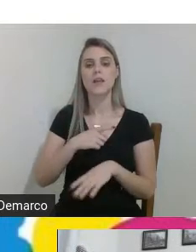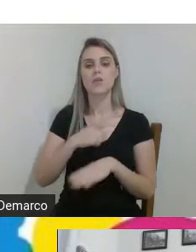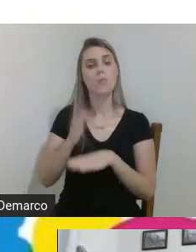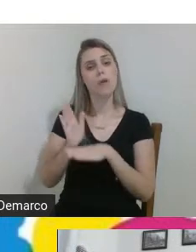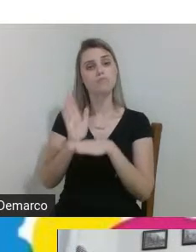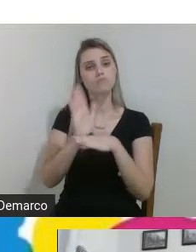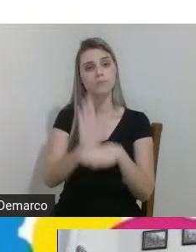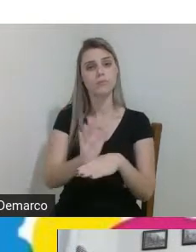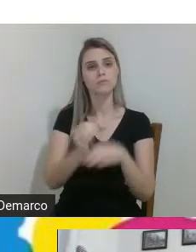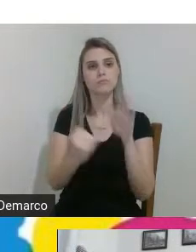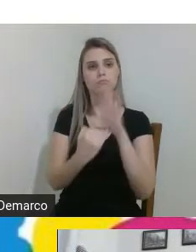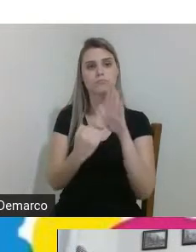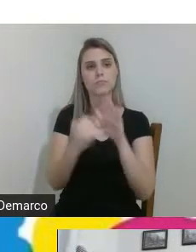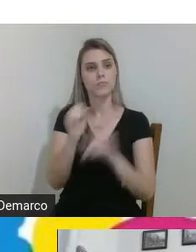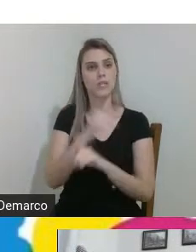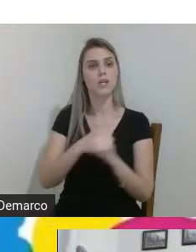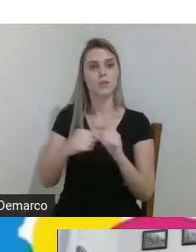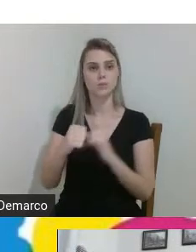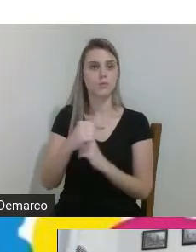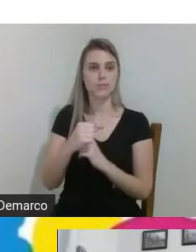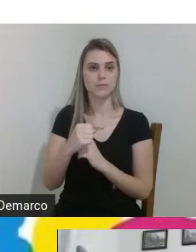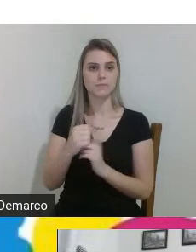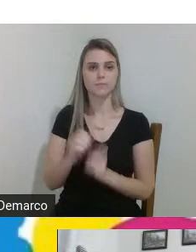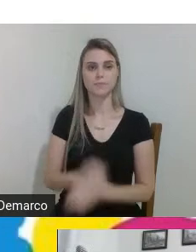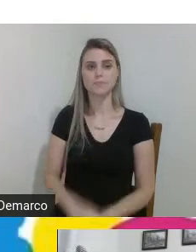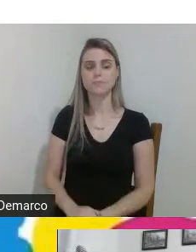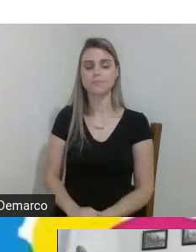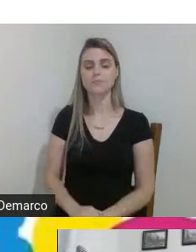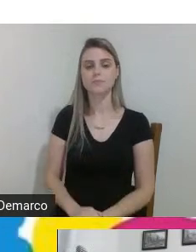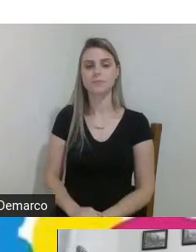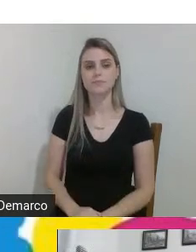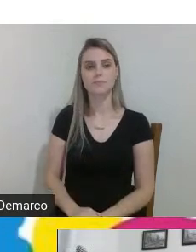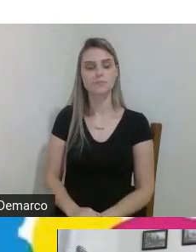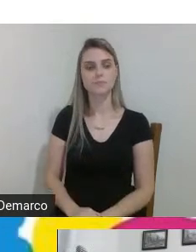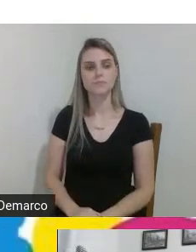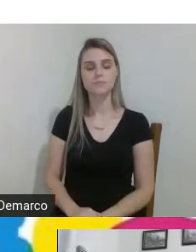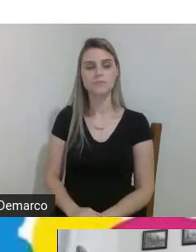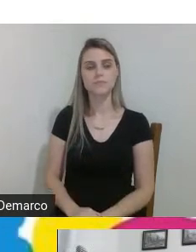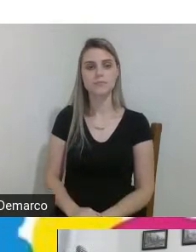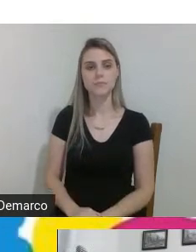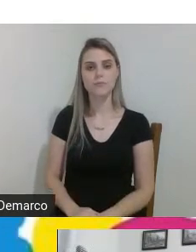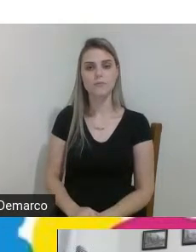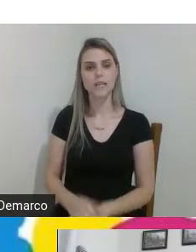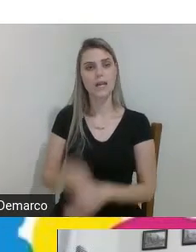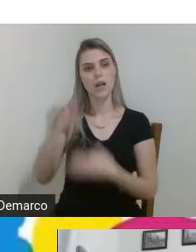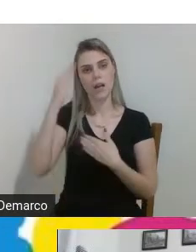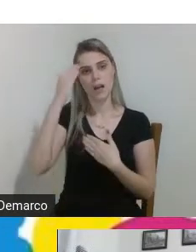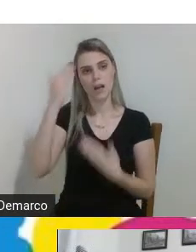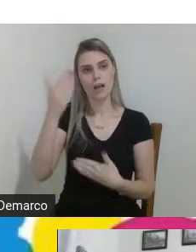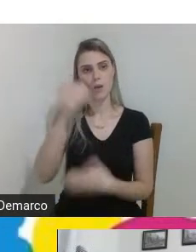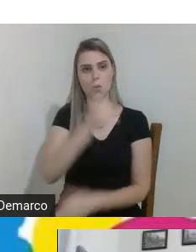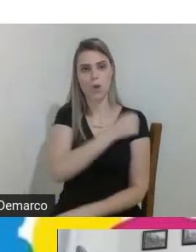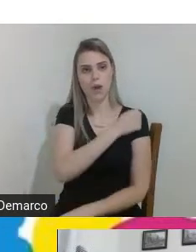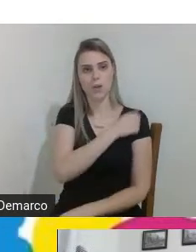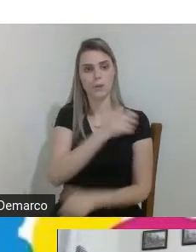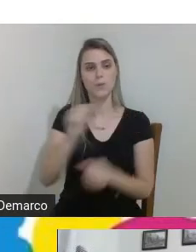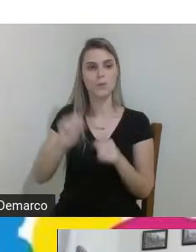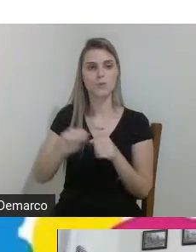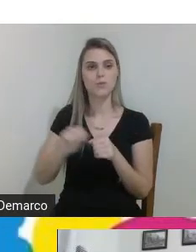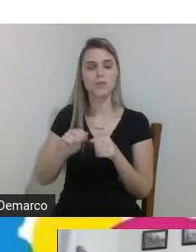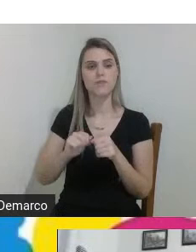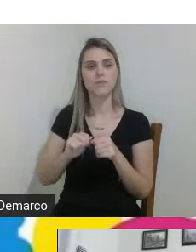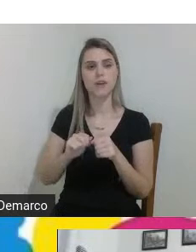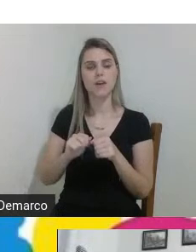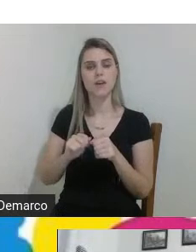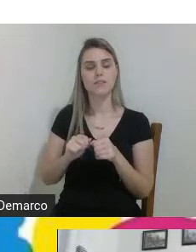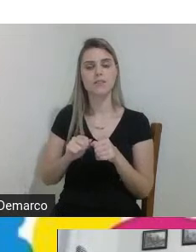retribuição da nossa instituição com a sociedade no decorrer do período então agradeço aos